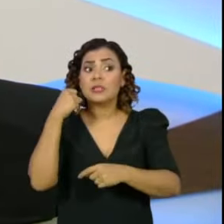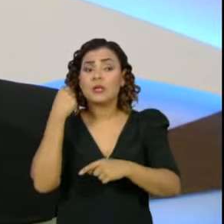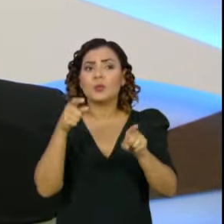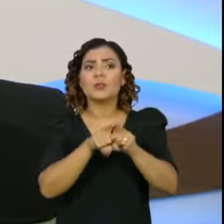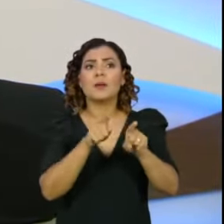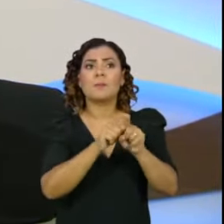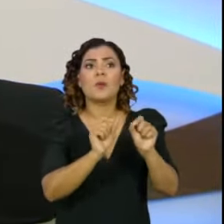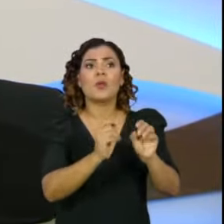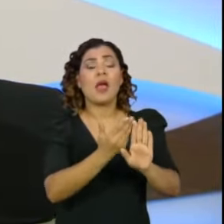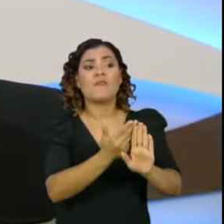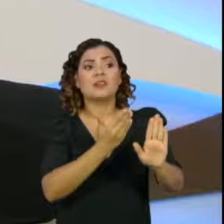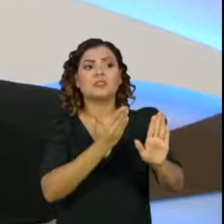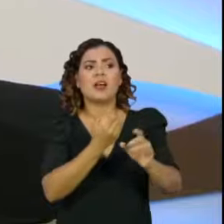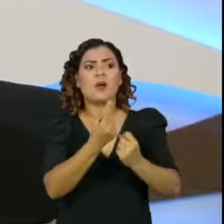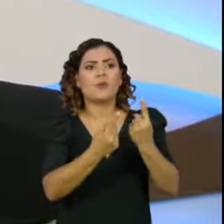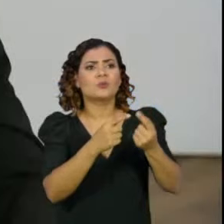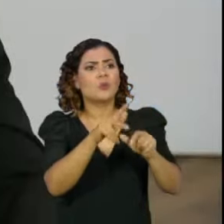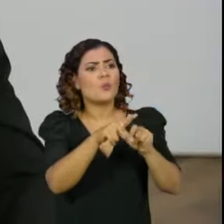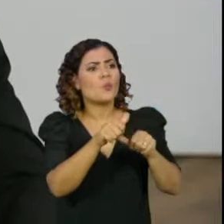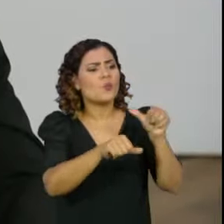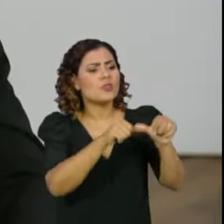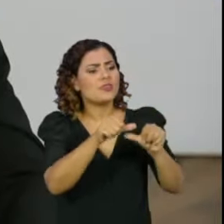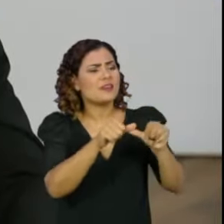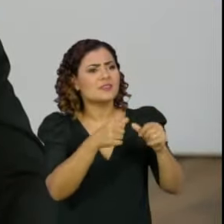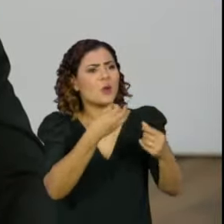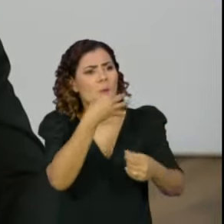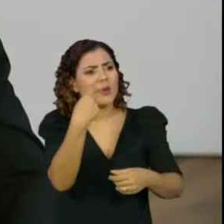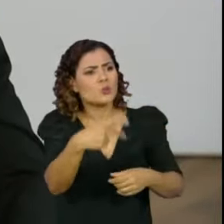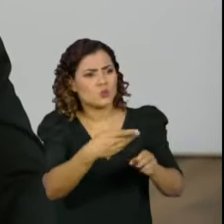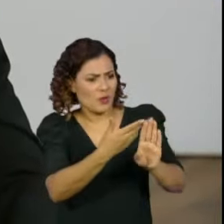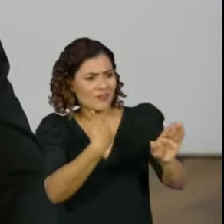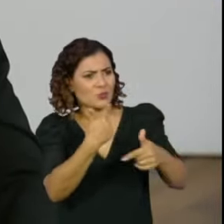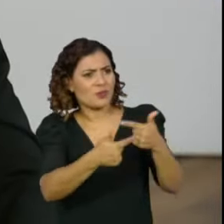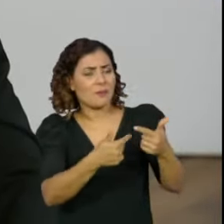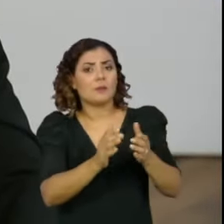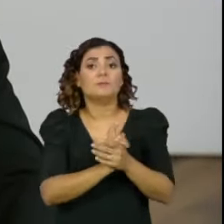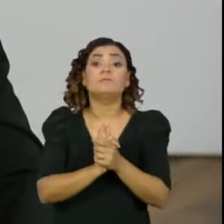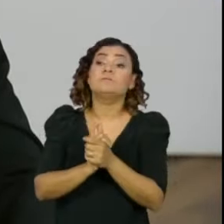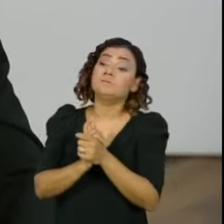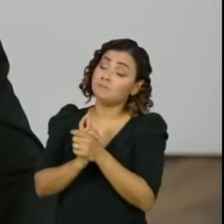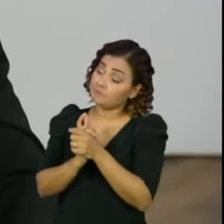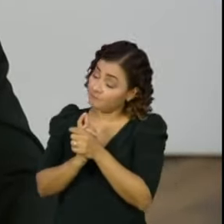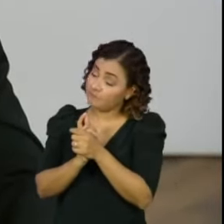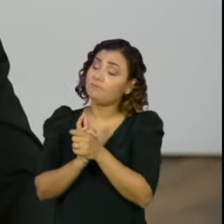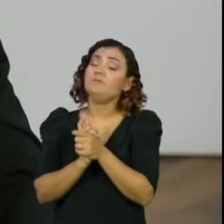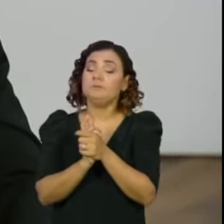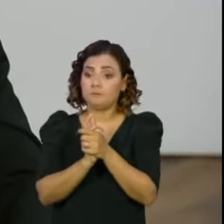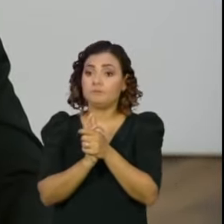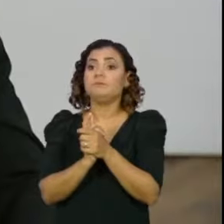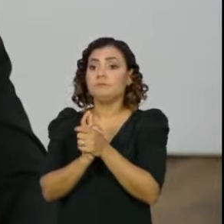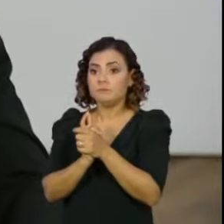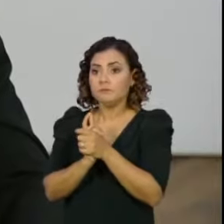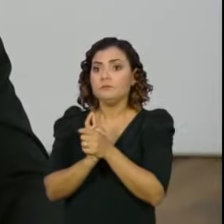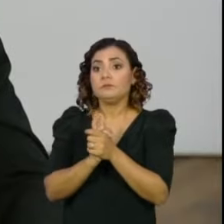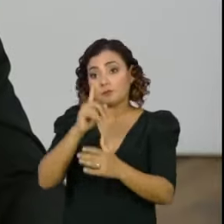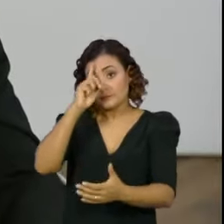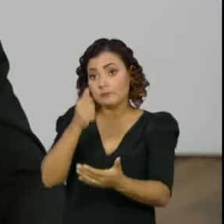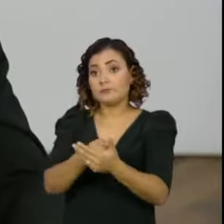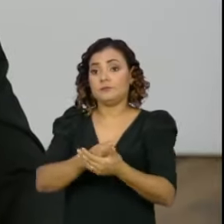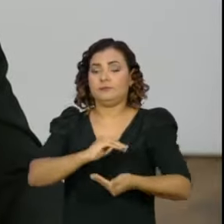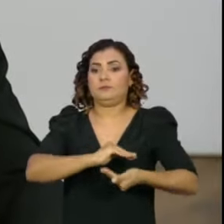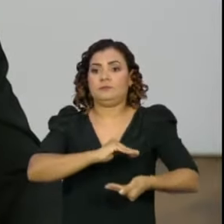renovação da licença ou algo parecido. Como é que o senhor avalia a situação? Eu avalio que houve uma determinação do Supremo, do